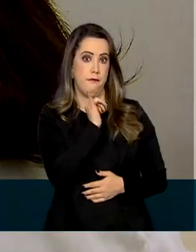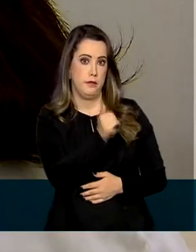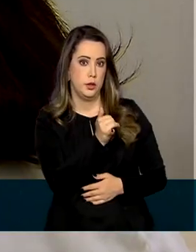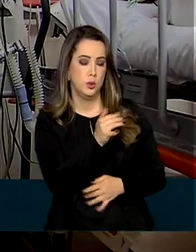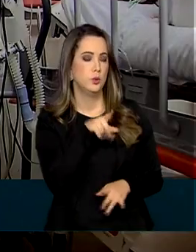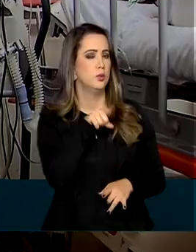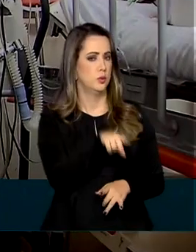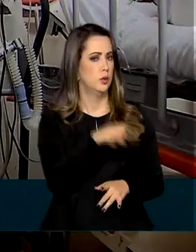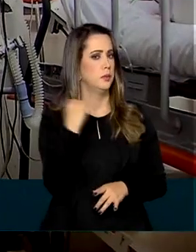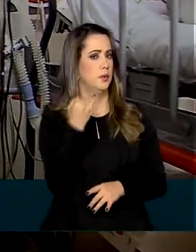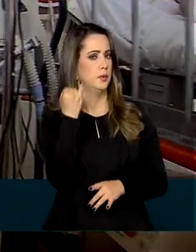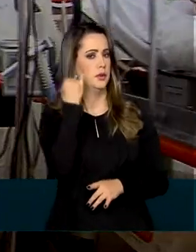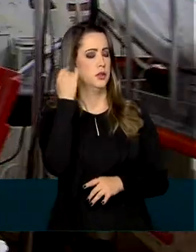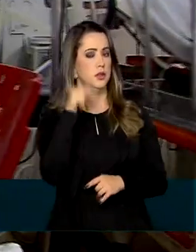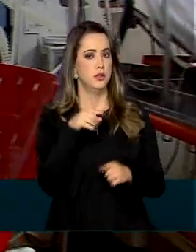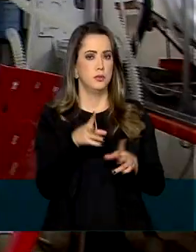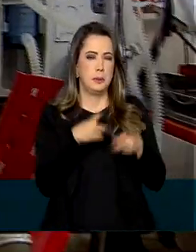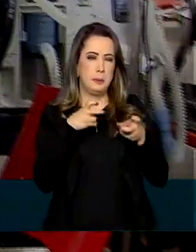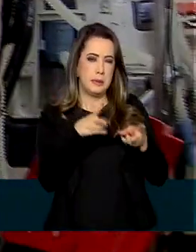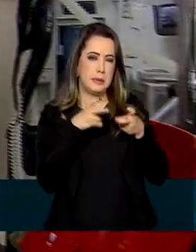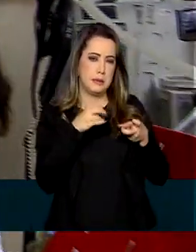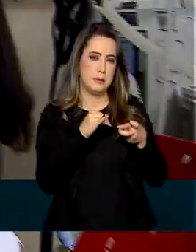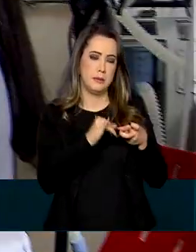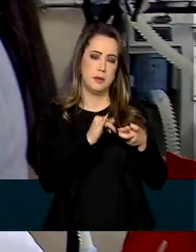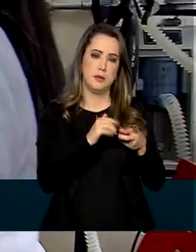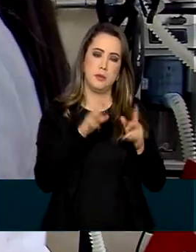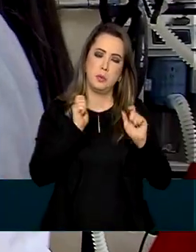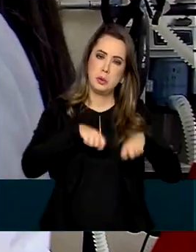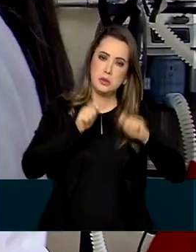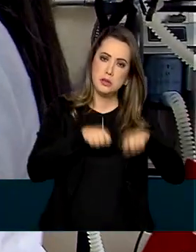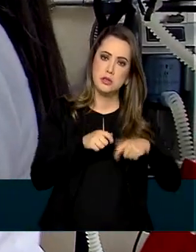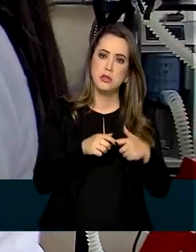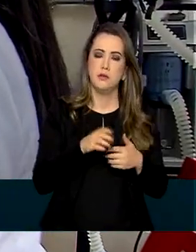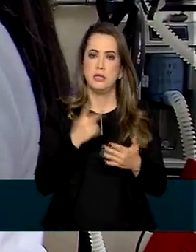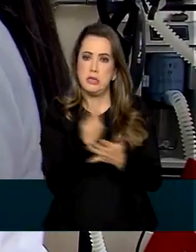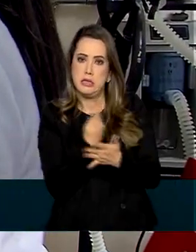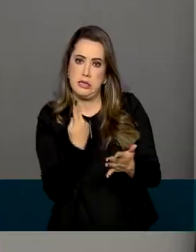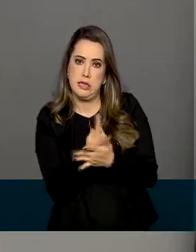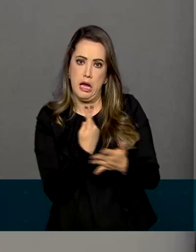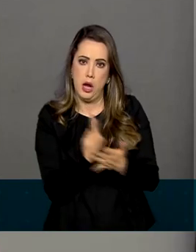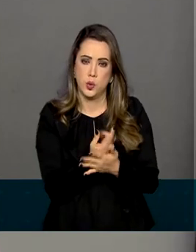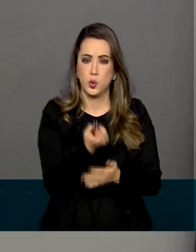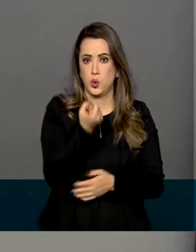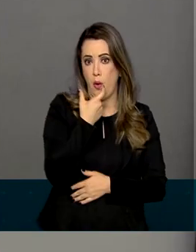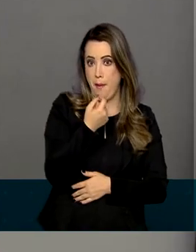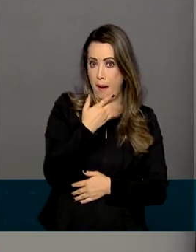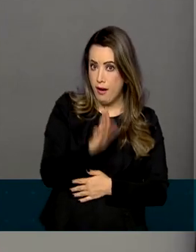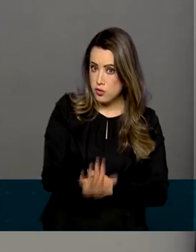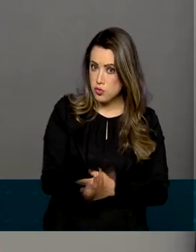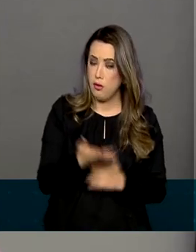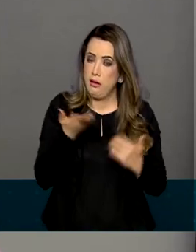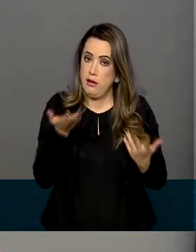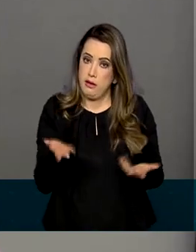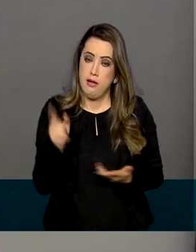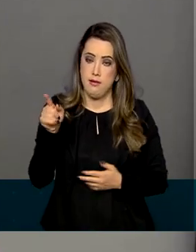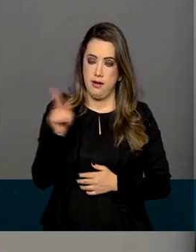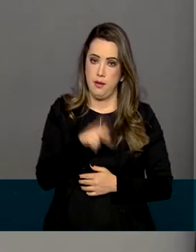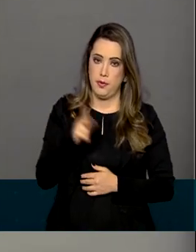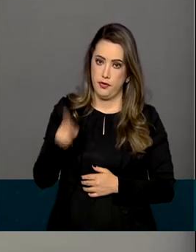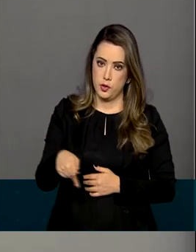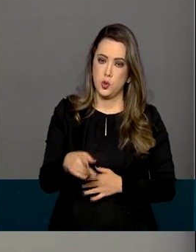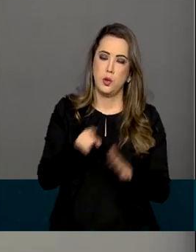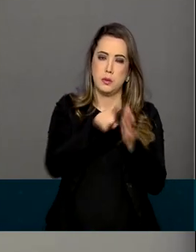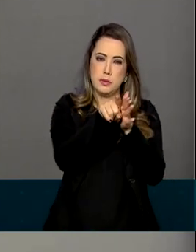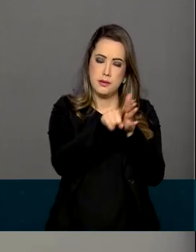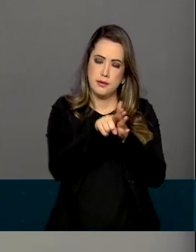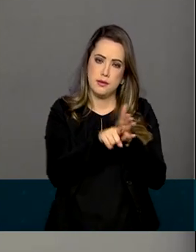fundamentais para identificar possíveis falhas desses compostos. Essa professora e pesquisadora